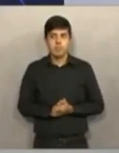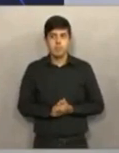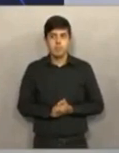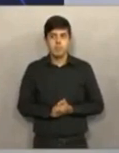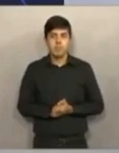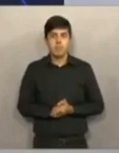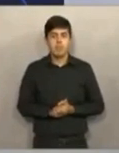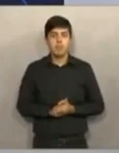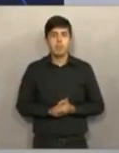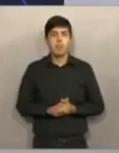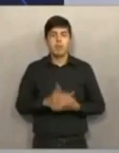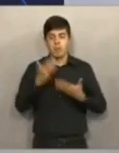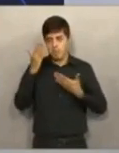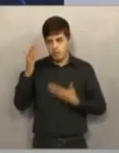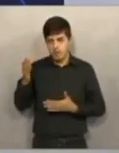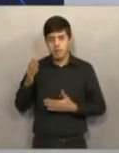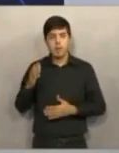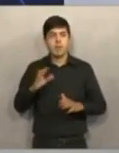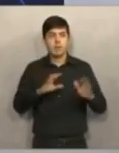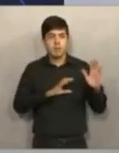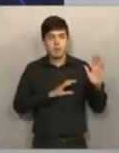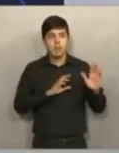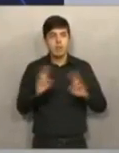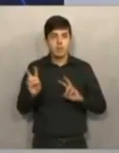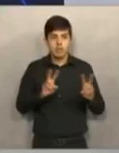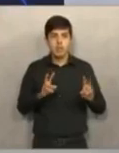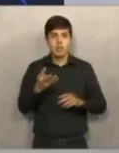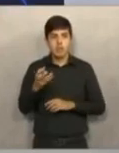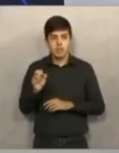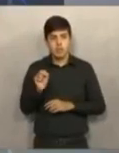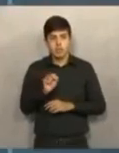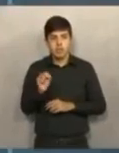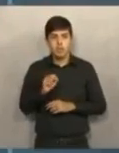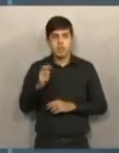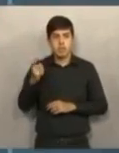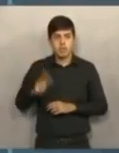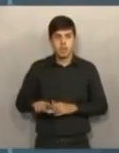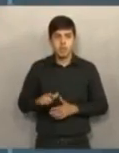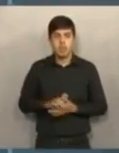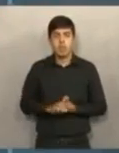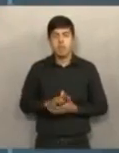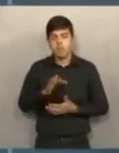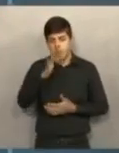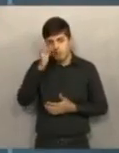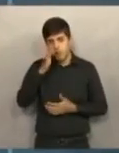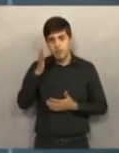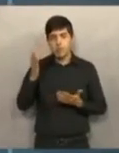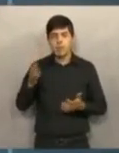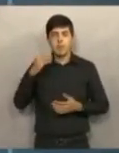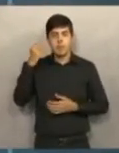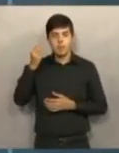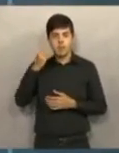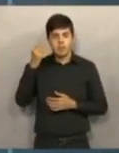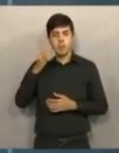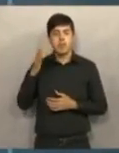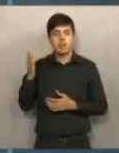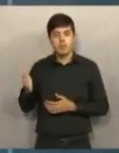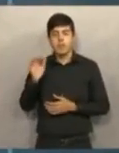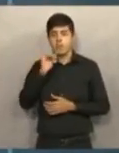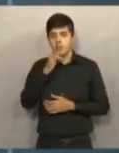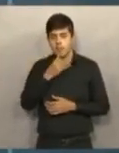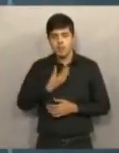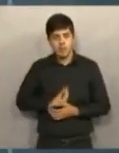Obrigado, candidata. Candidato Alisson, o tem 45 segundos para a réplica. Candidata Rosalba, a experiência que a senhora tem,